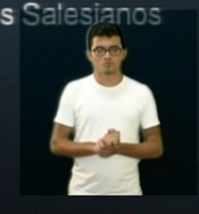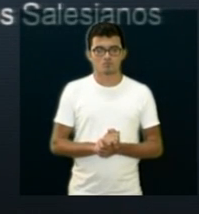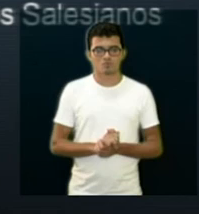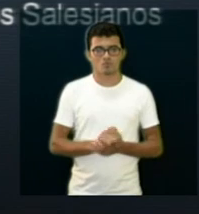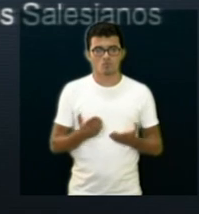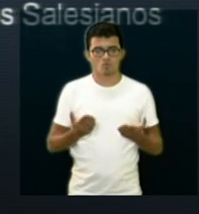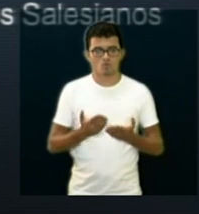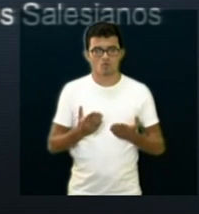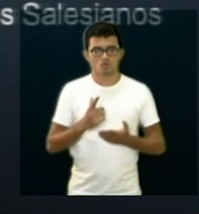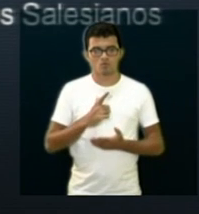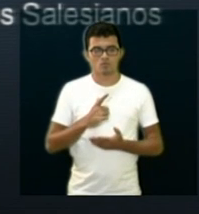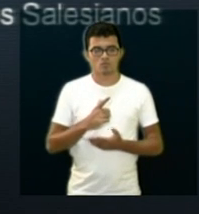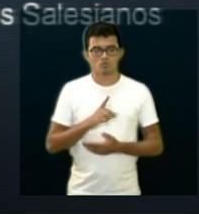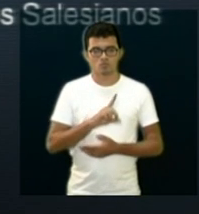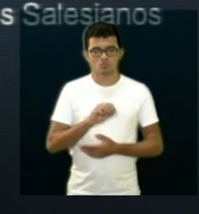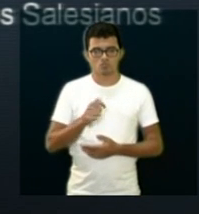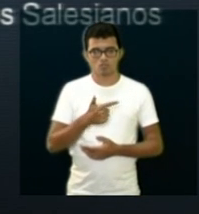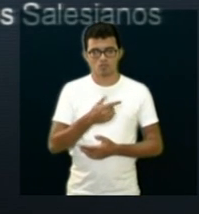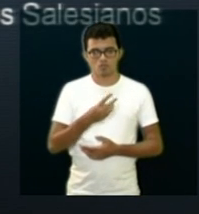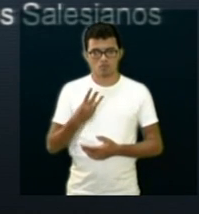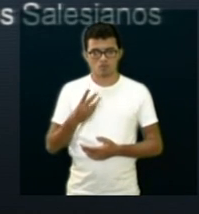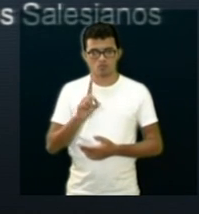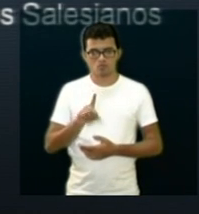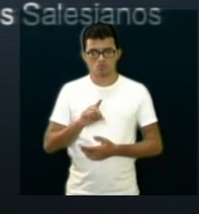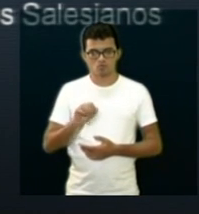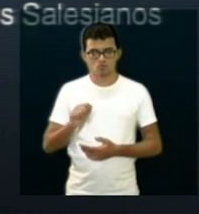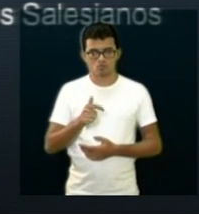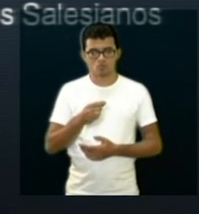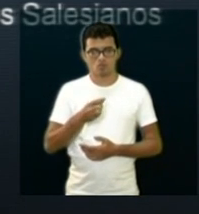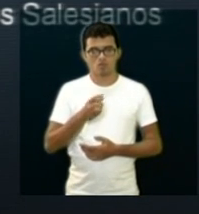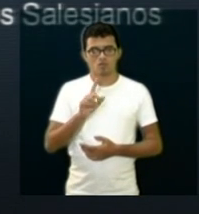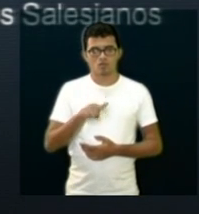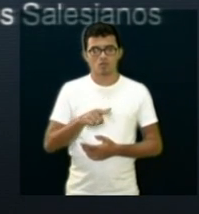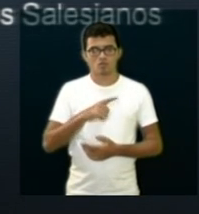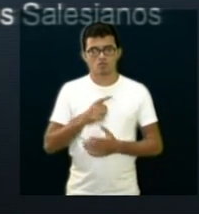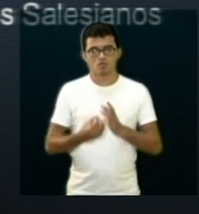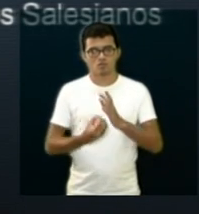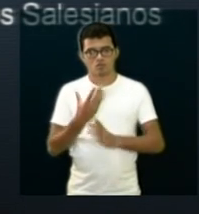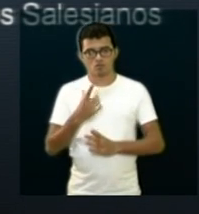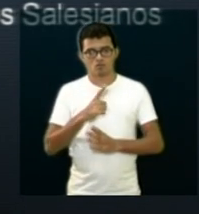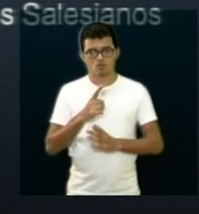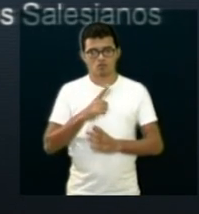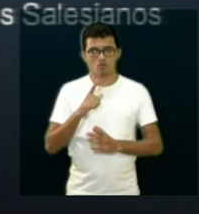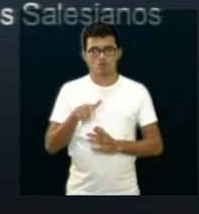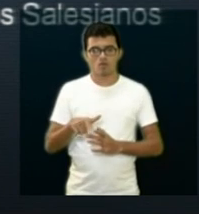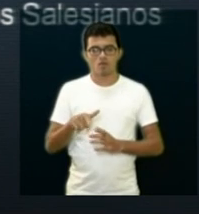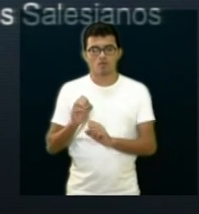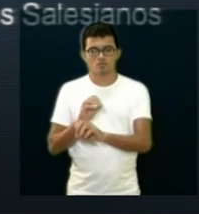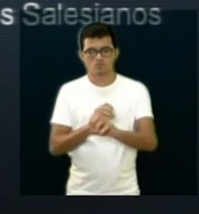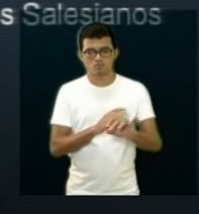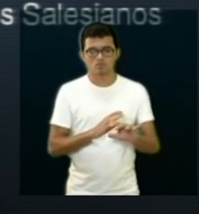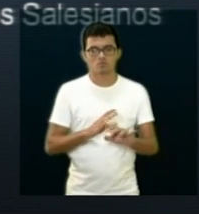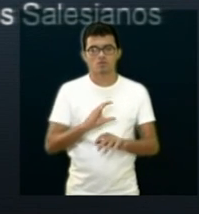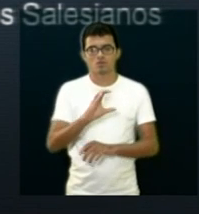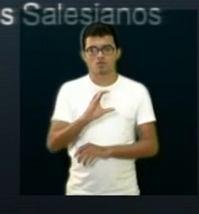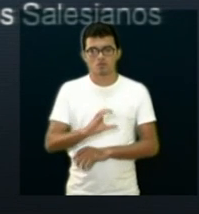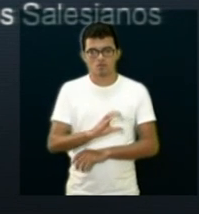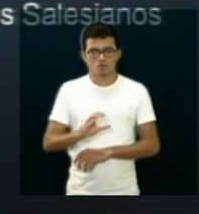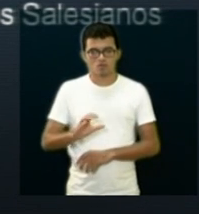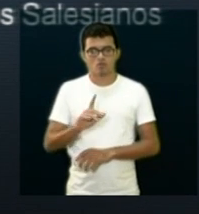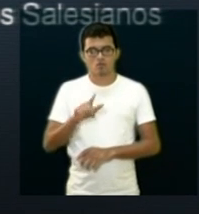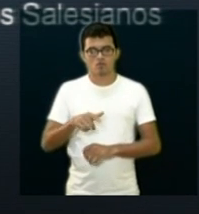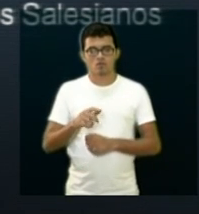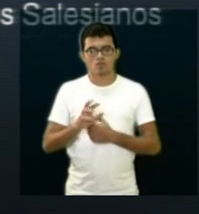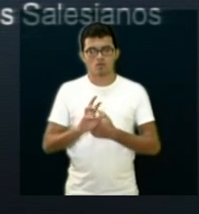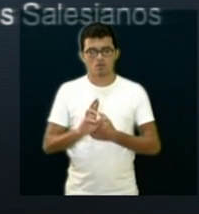Hoje também, 31 de janeiro, é o dia de Dom Bosco, criador de oratórios, catequeses e orientações profissionais, era exemplo para